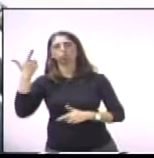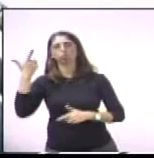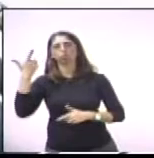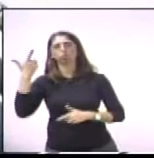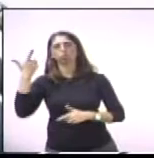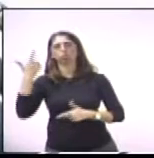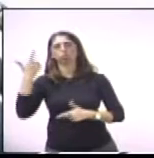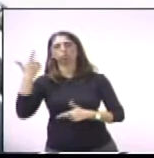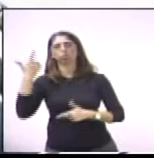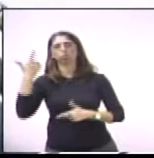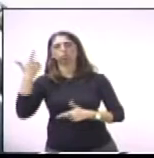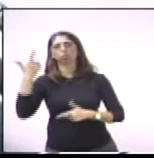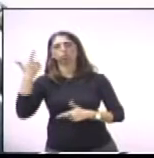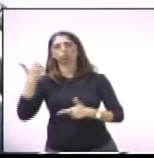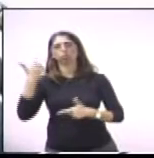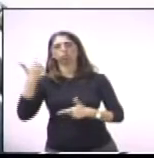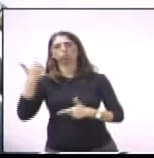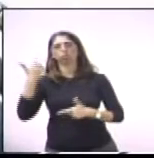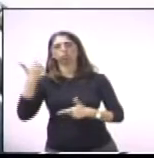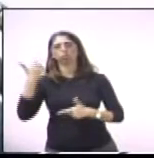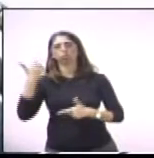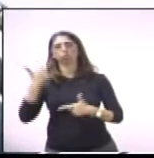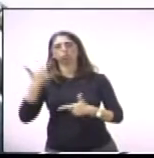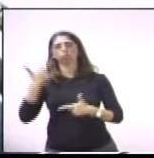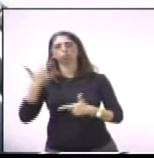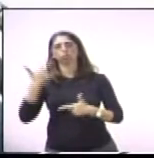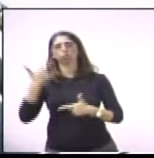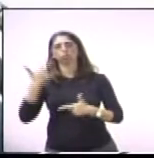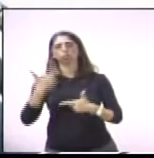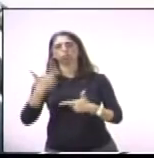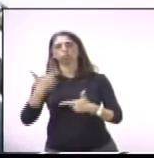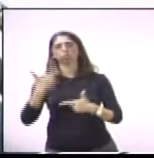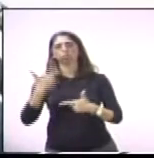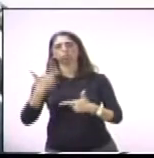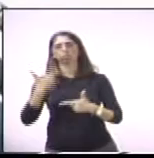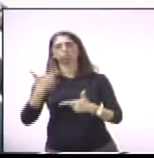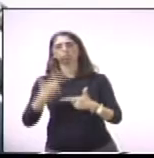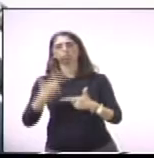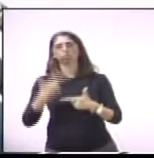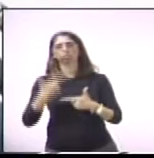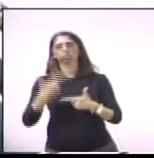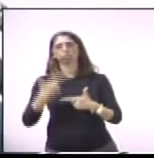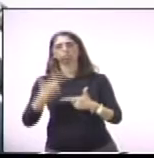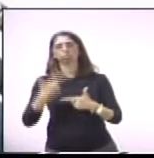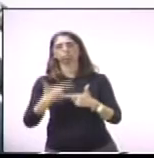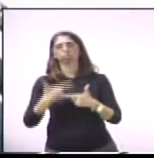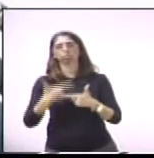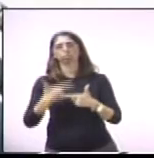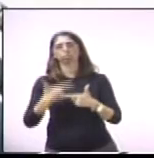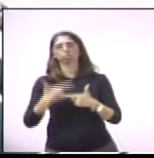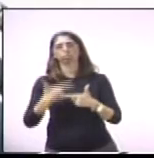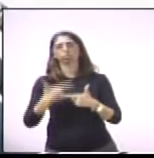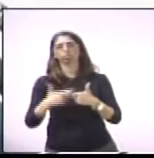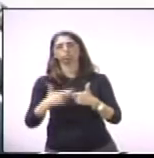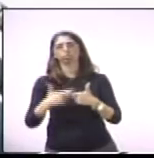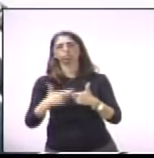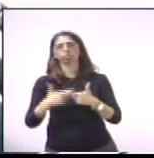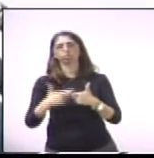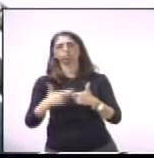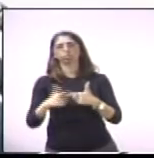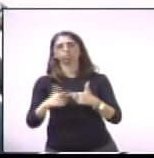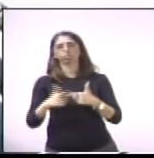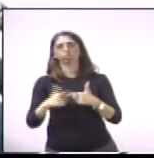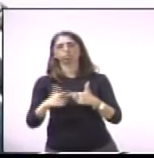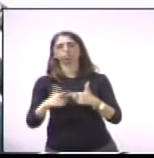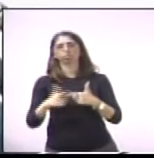pela comissão de habitação, muito questionada aqui o ano passado, depois da polêmica das casas do Pazete, as casas do